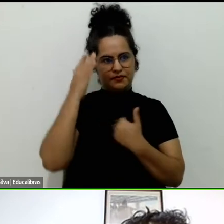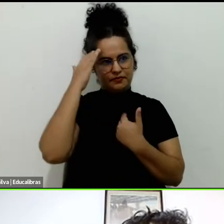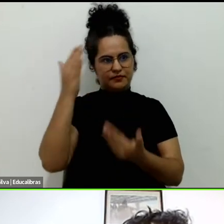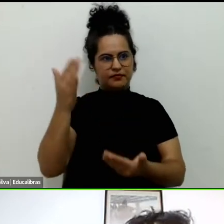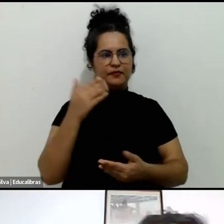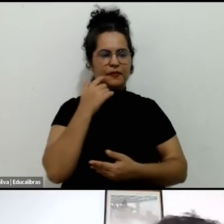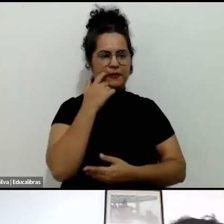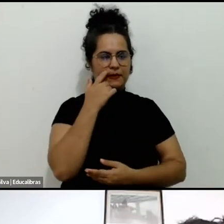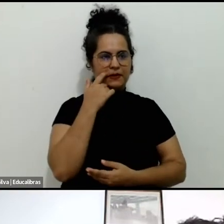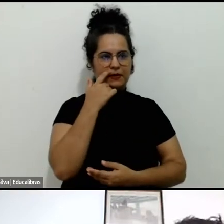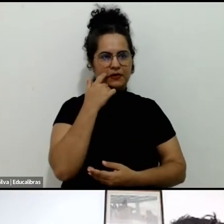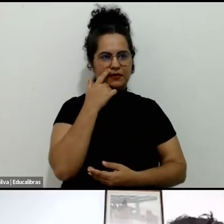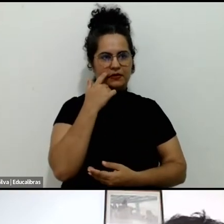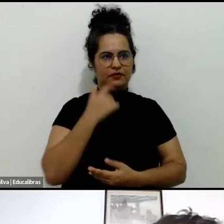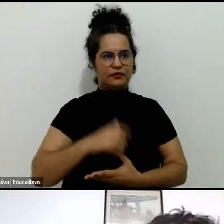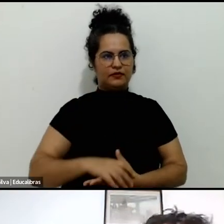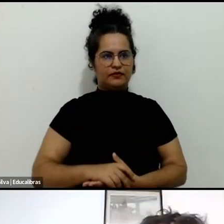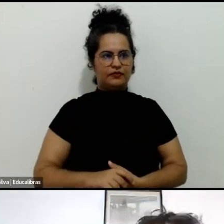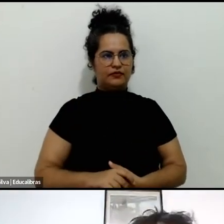Muito obrigado.